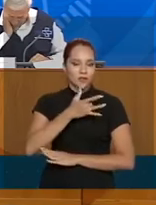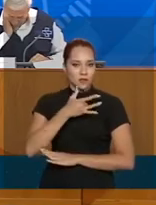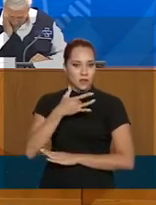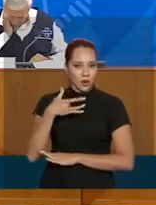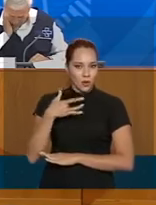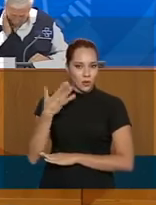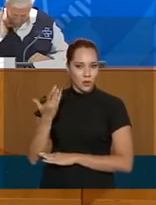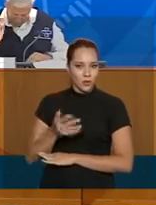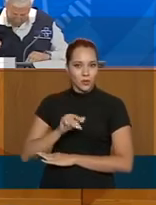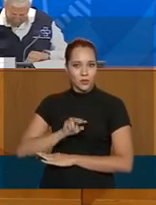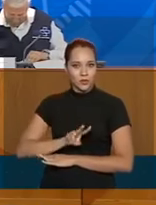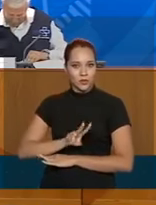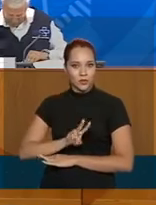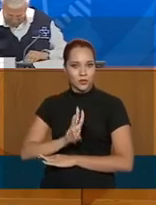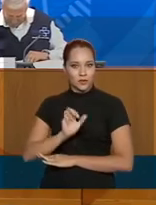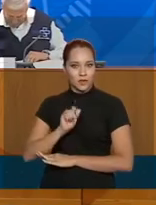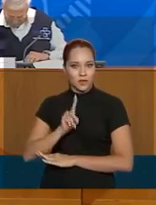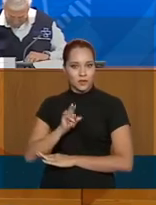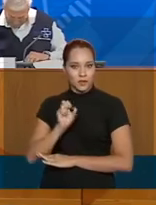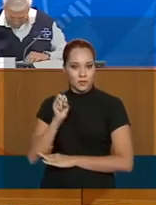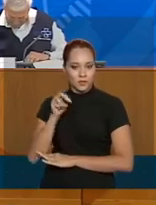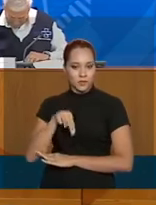Wanderson Kleber.